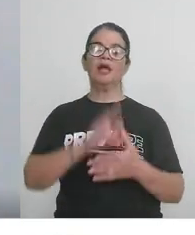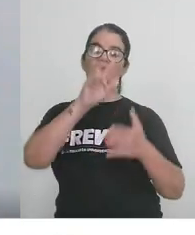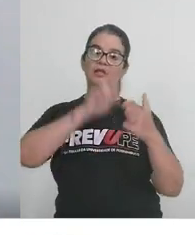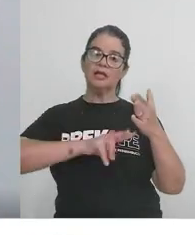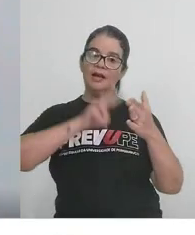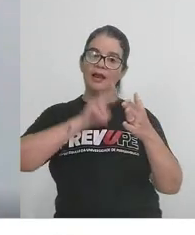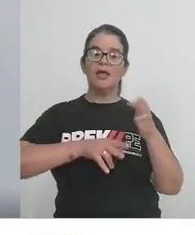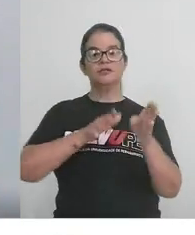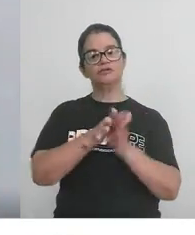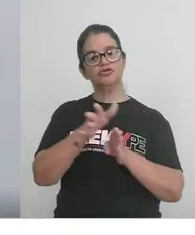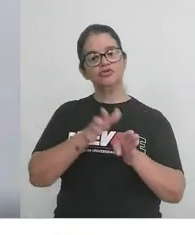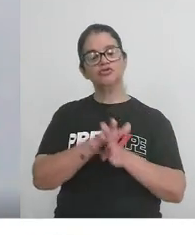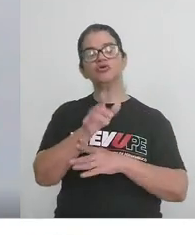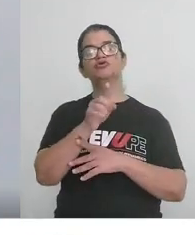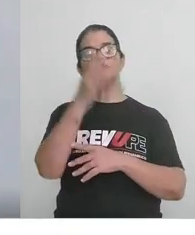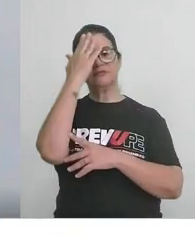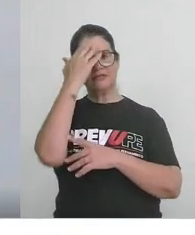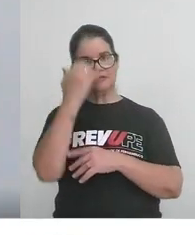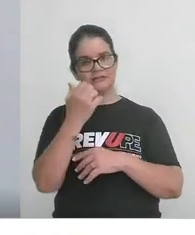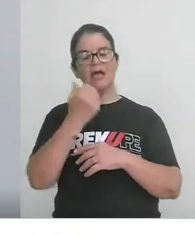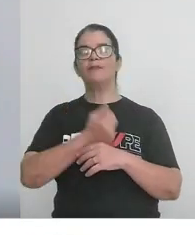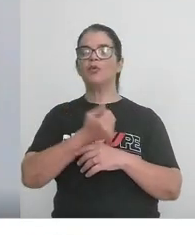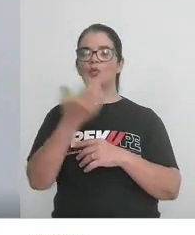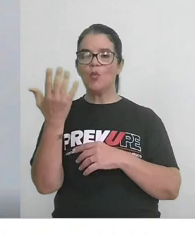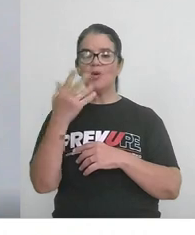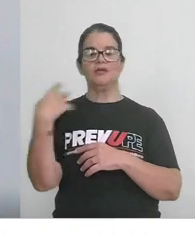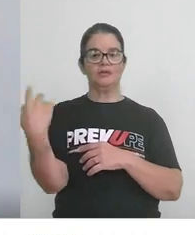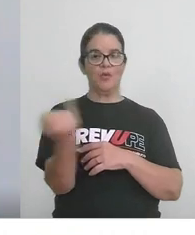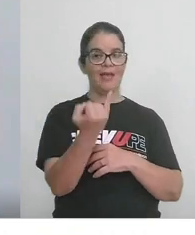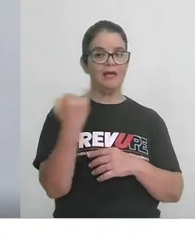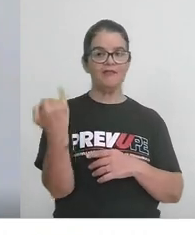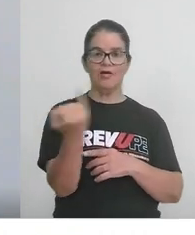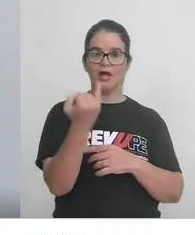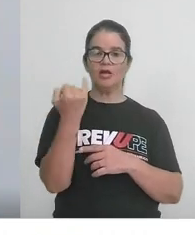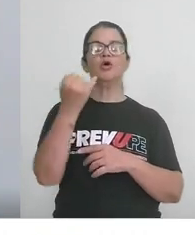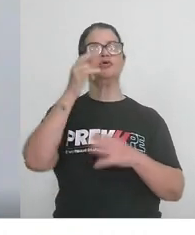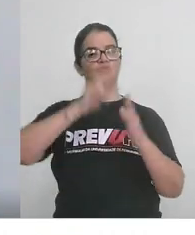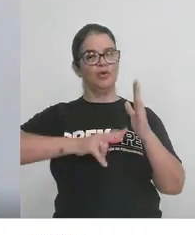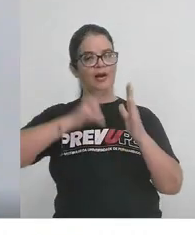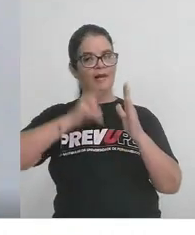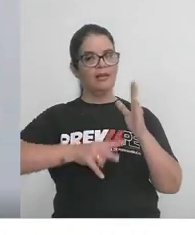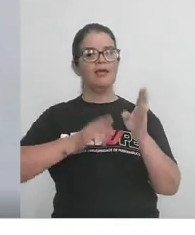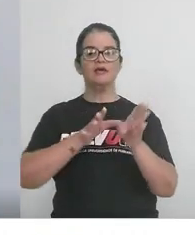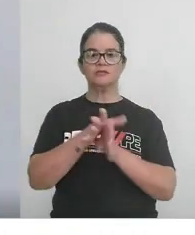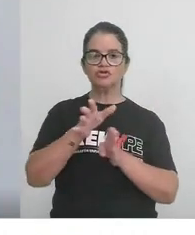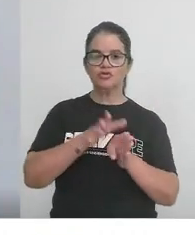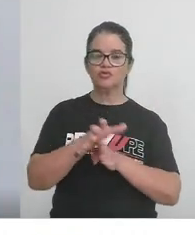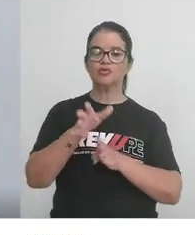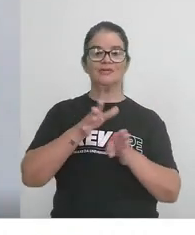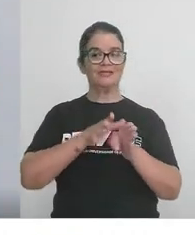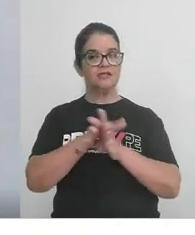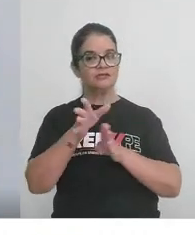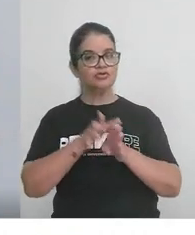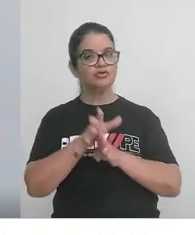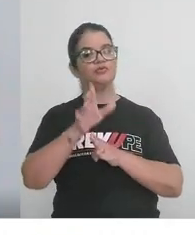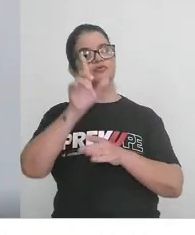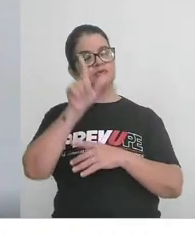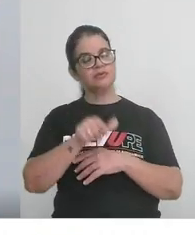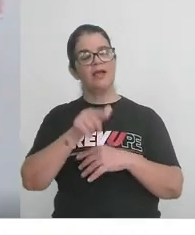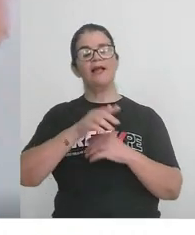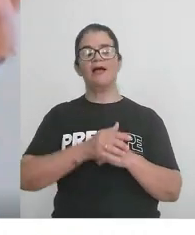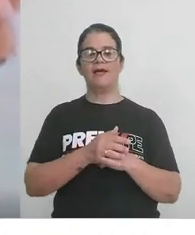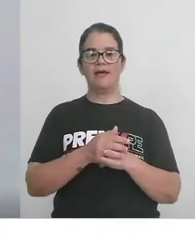as instruções. Vocês não sabem o quanto é valioso ler as instruções. As instruções, ela é